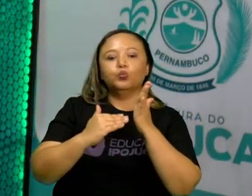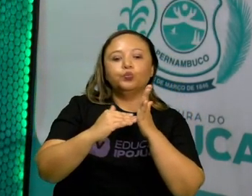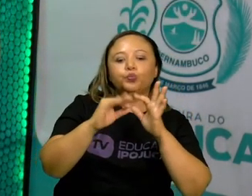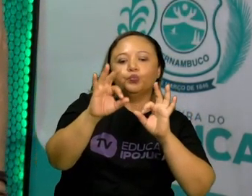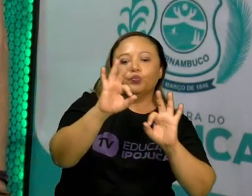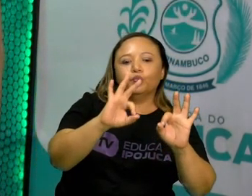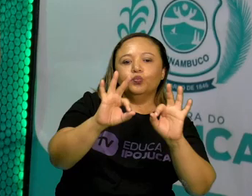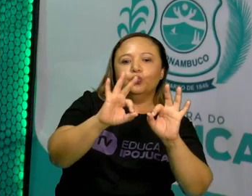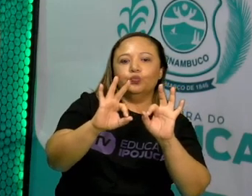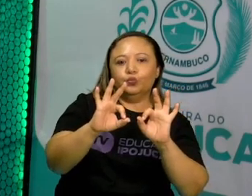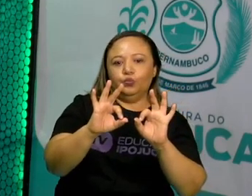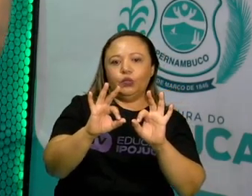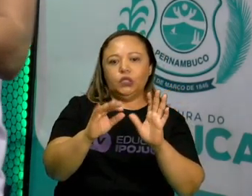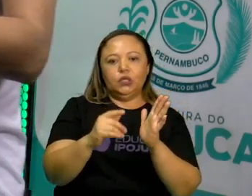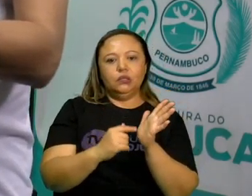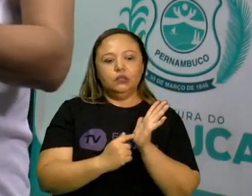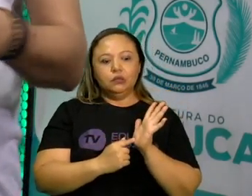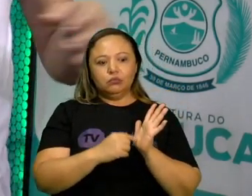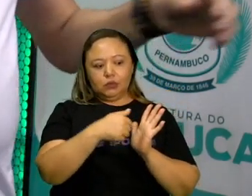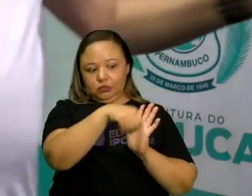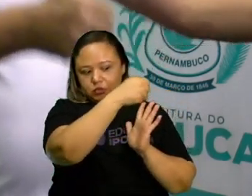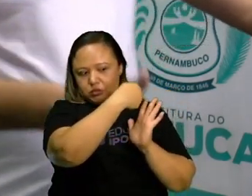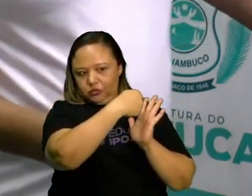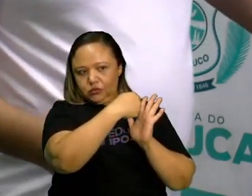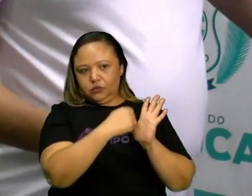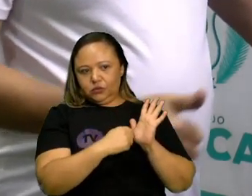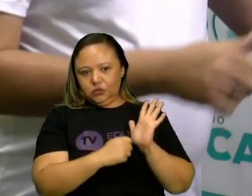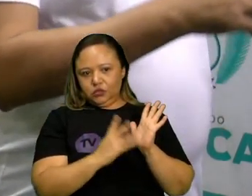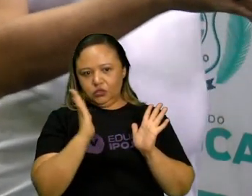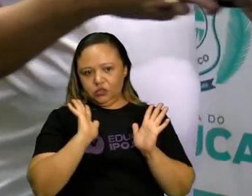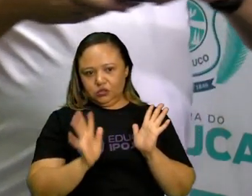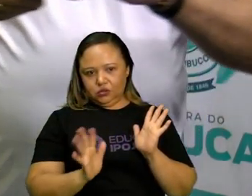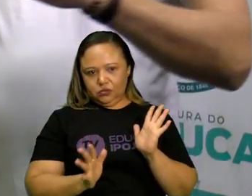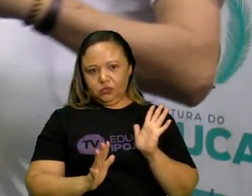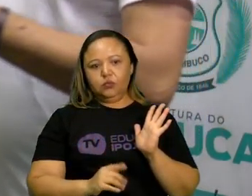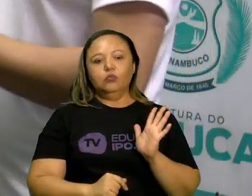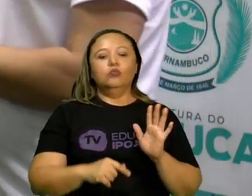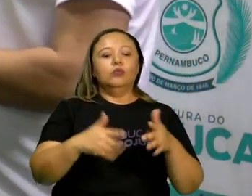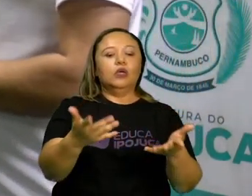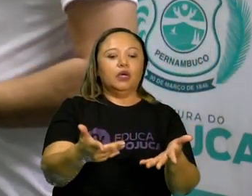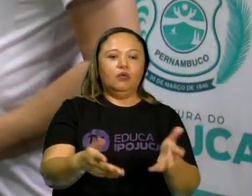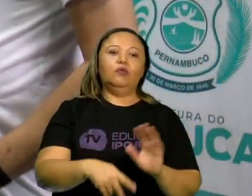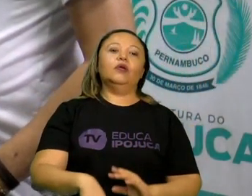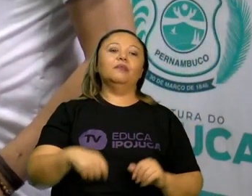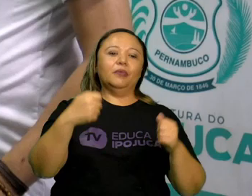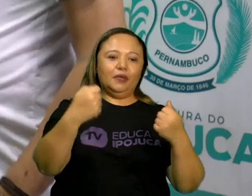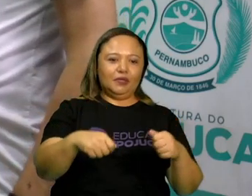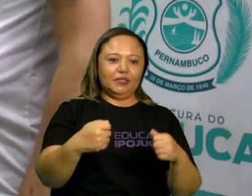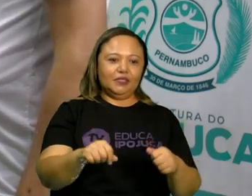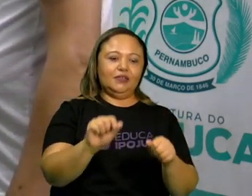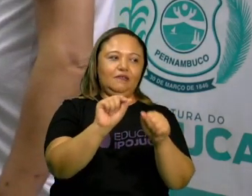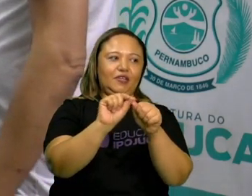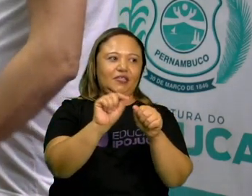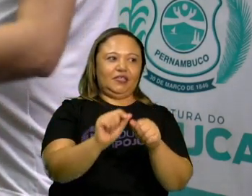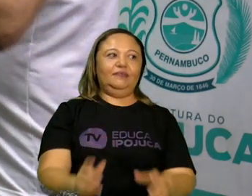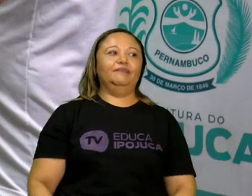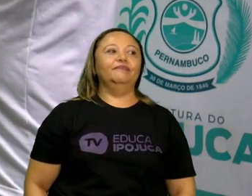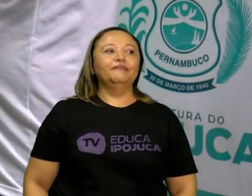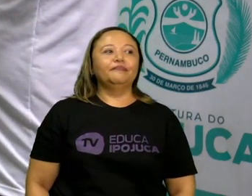já organizou na pré-produção, lembra? Para que a produção aconteça. Massa? Então, vamos para a frente, que atrás vem gente.